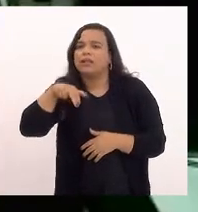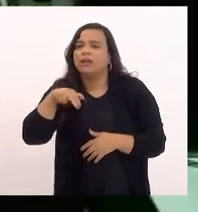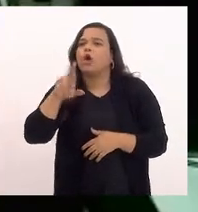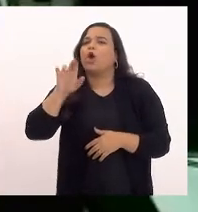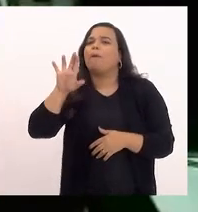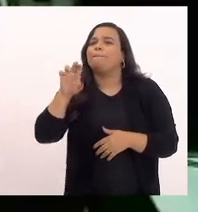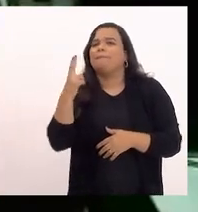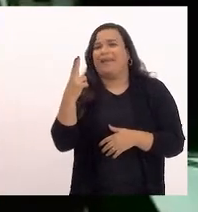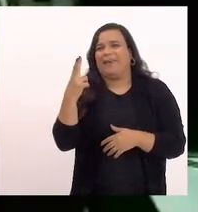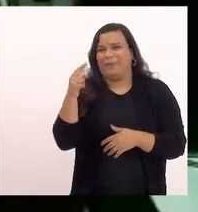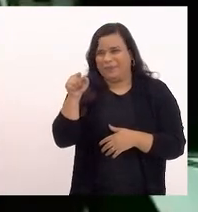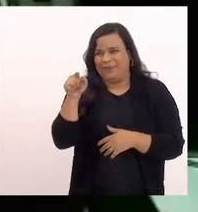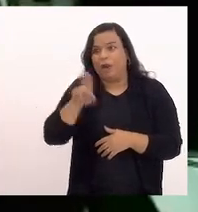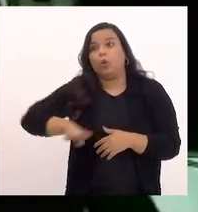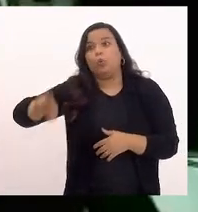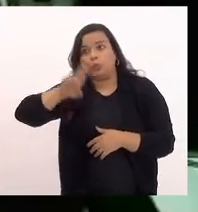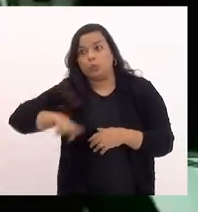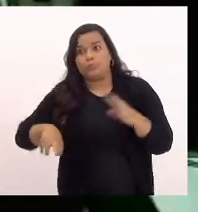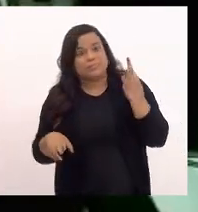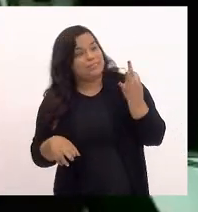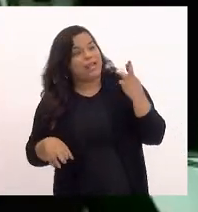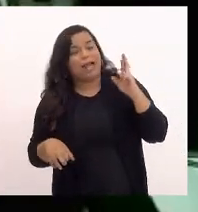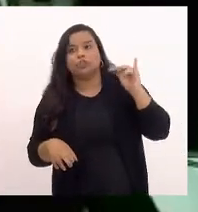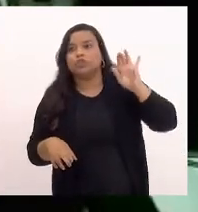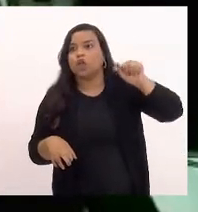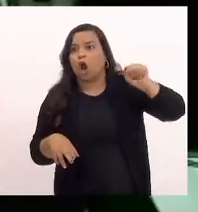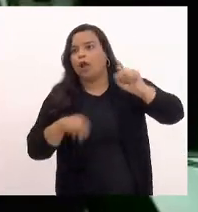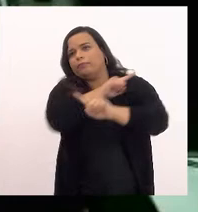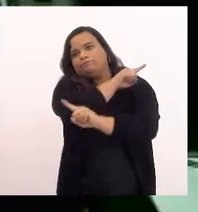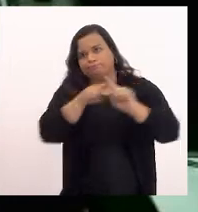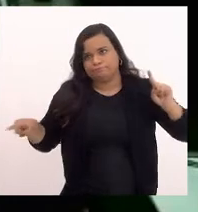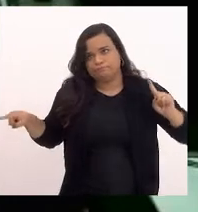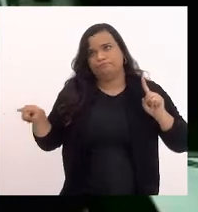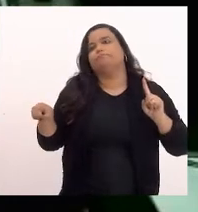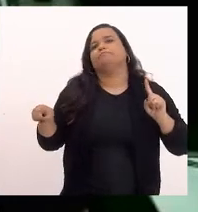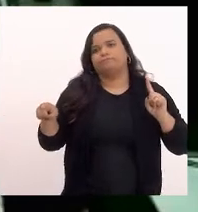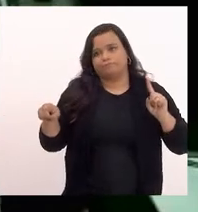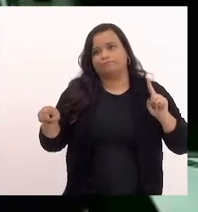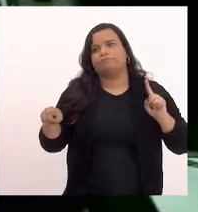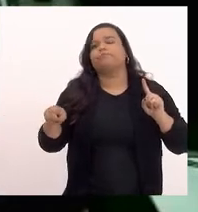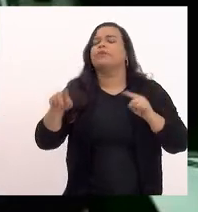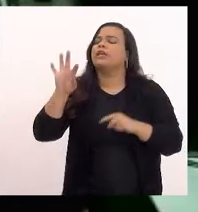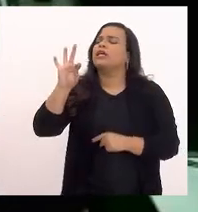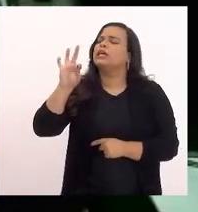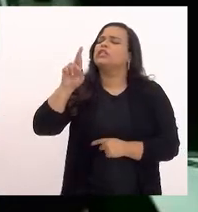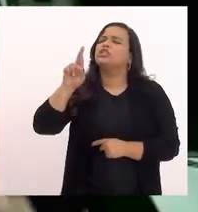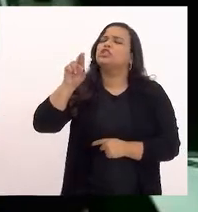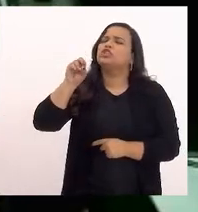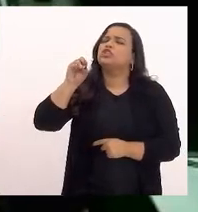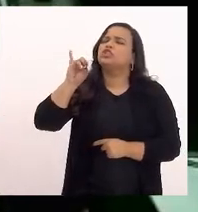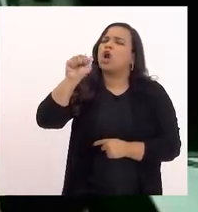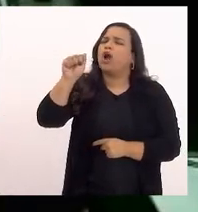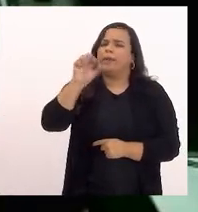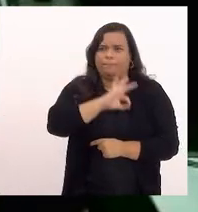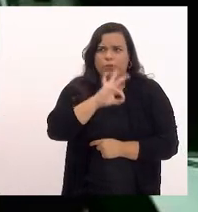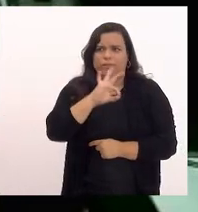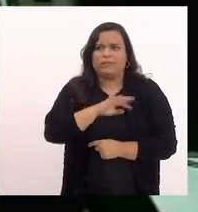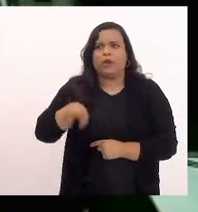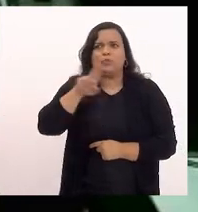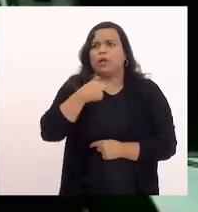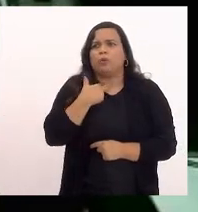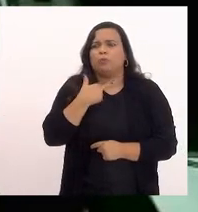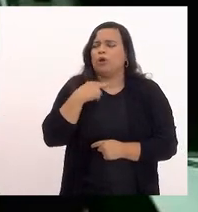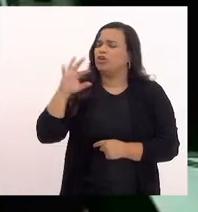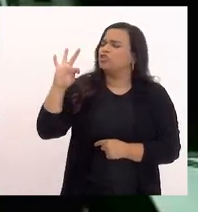utilização de Troia em operações policiais no estado do Rio de Janeiro Troia para quem não sabe é aquela ação que